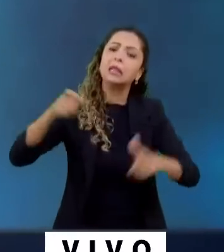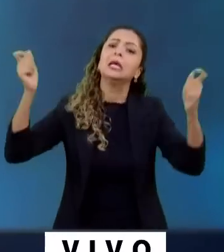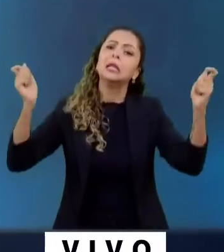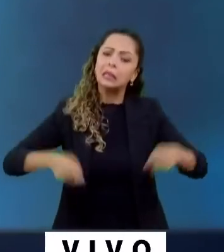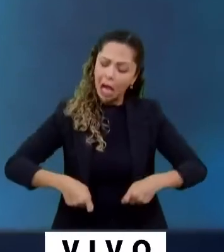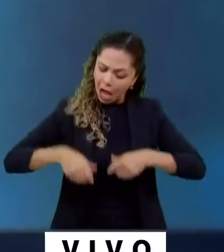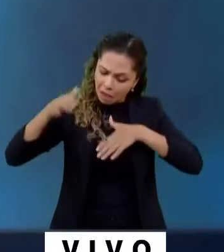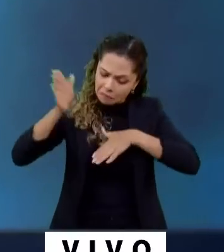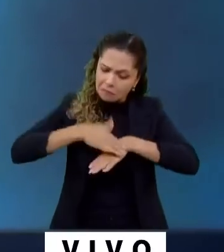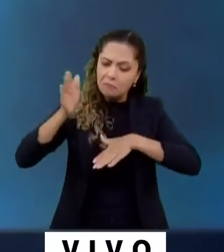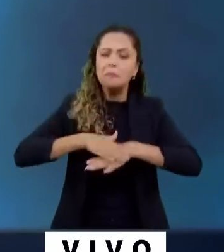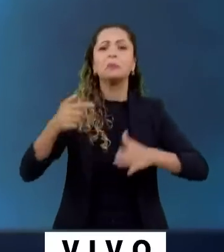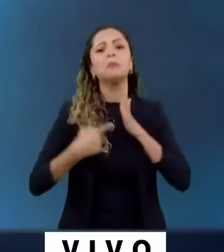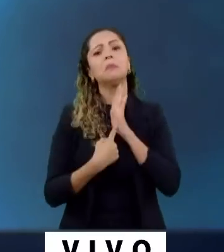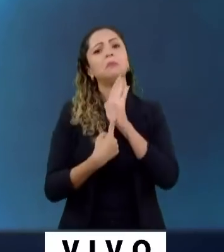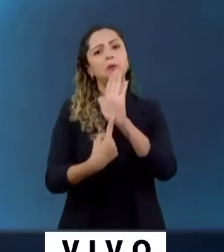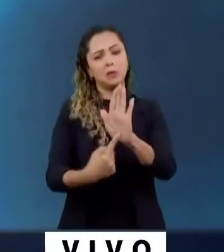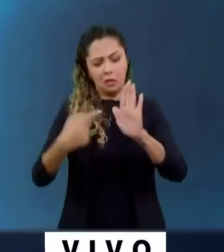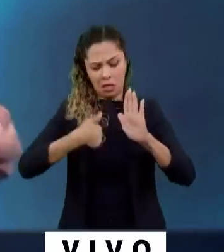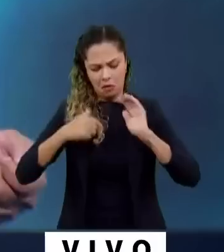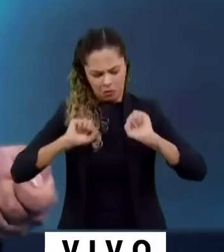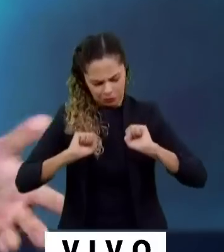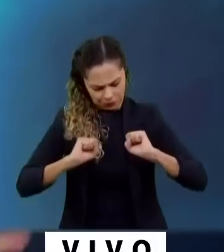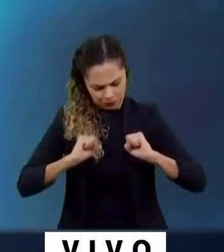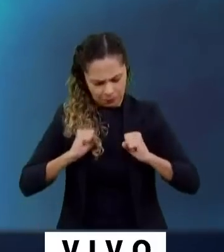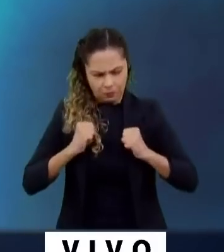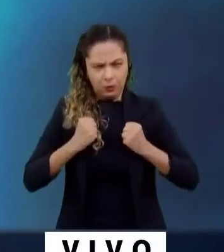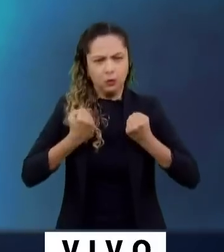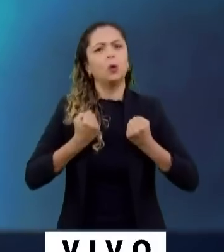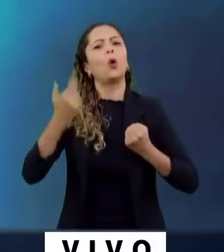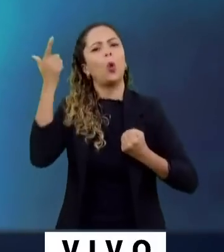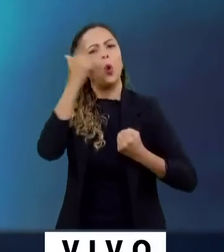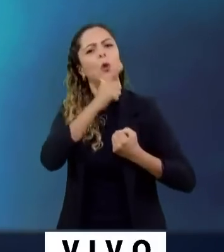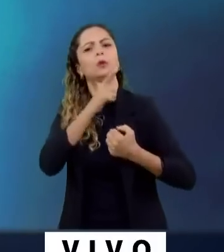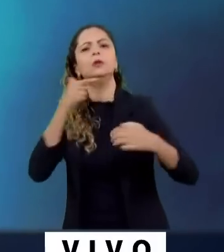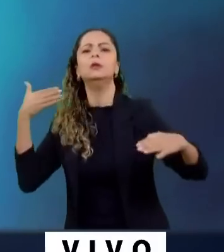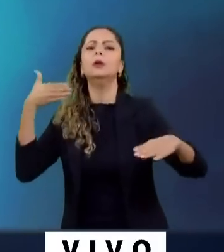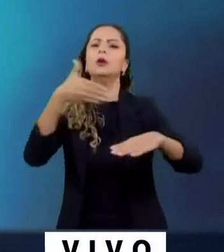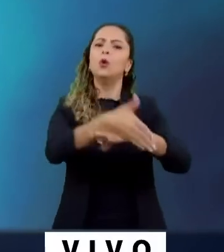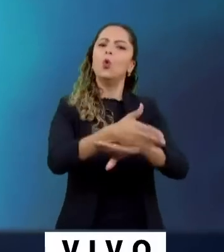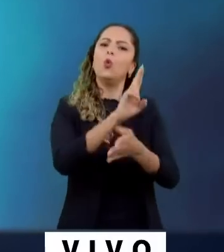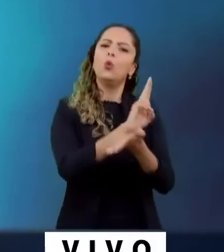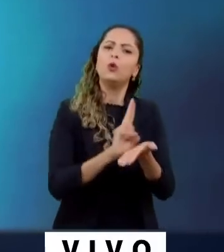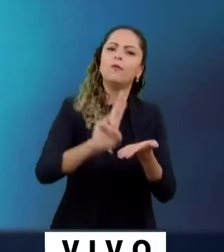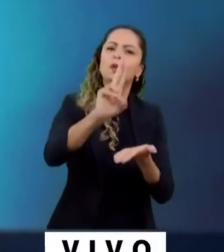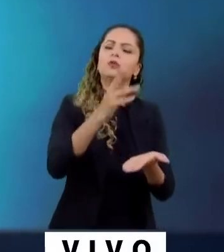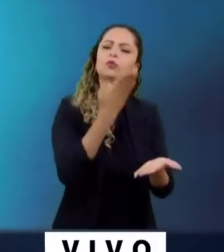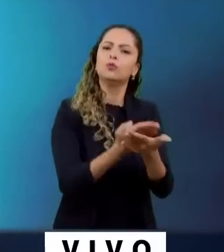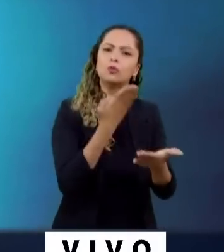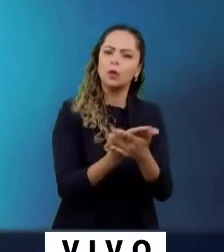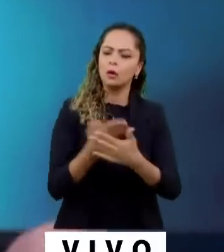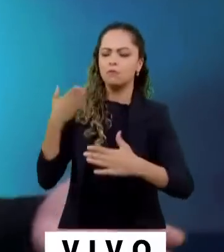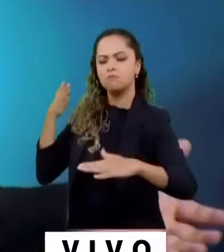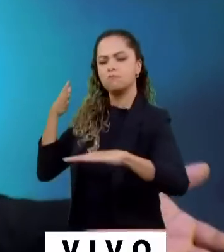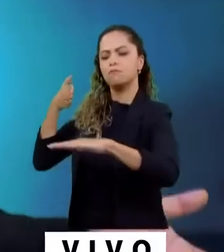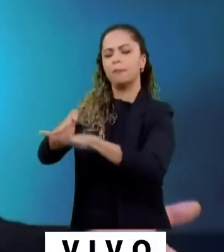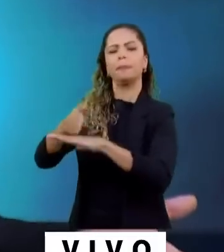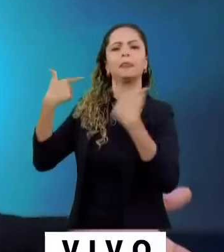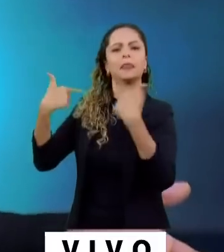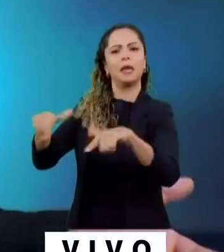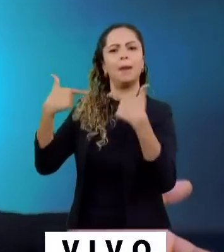com seus esforços pode sim chegar à universidade, chegar a um trabalho de qualidade. Então,